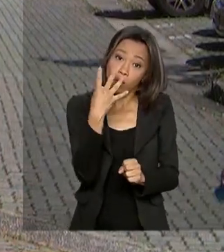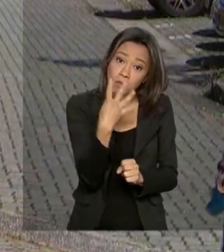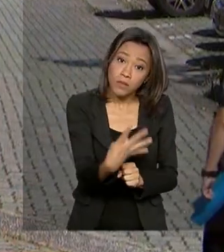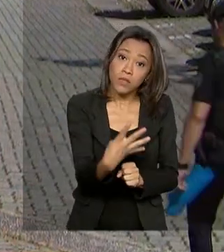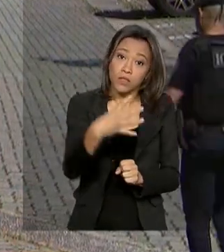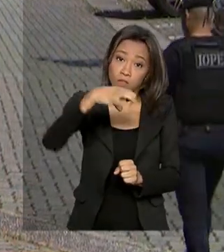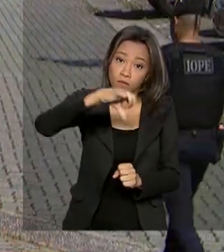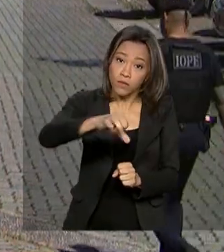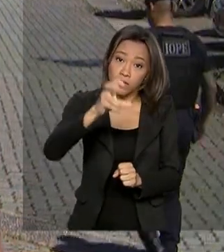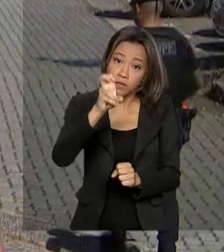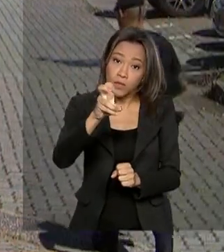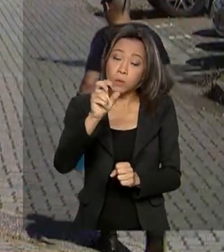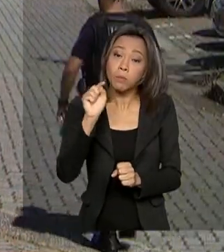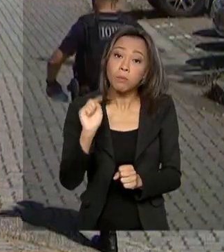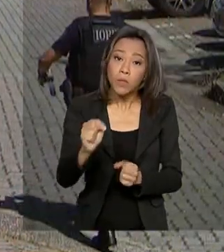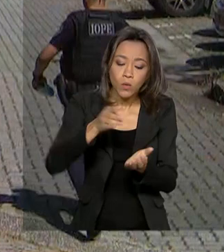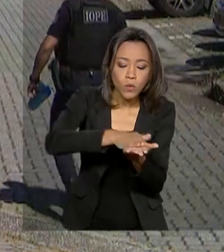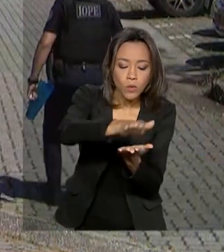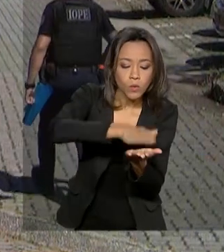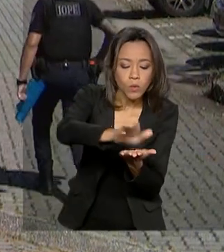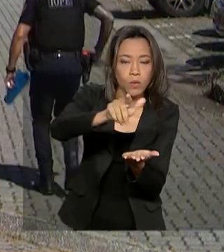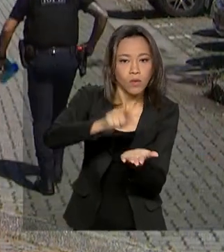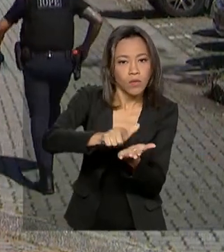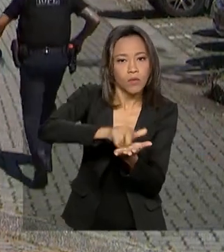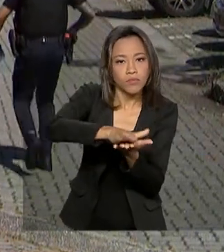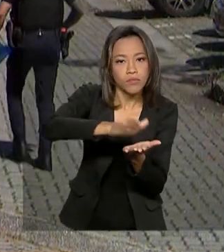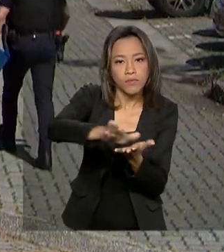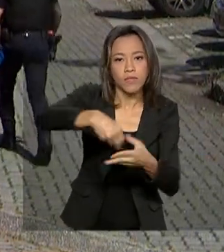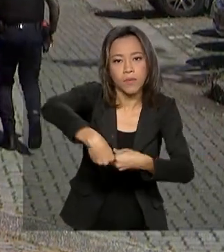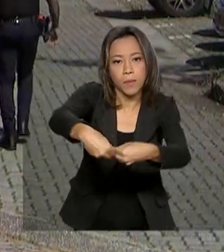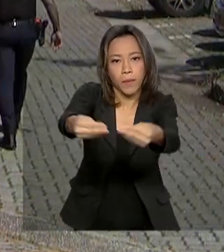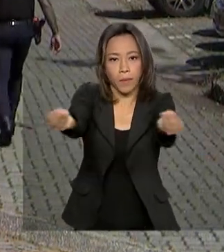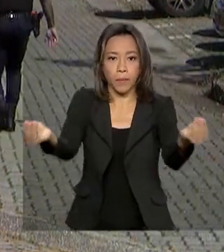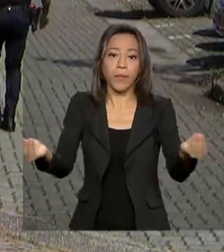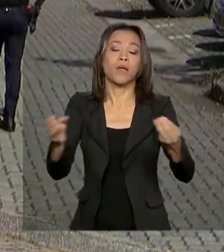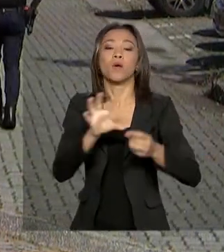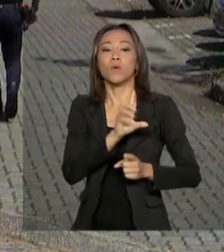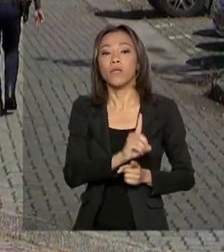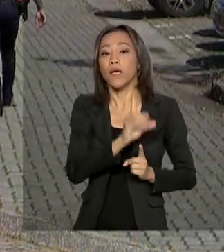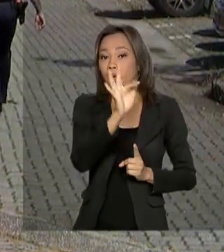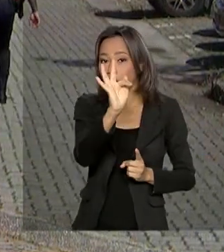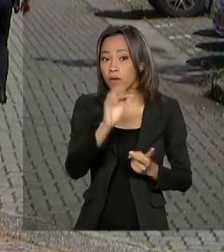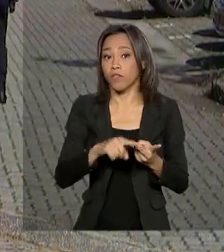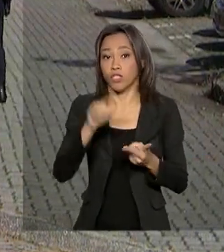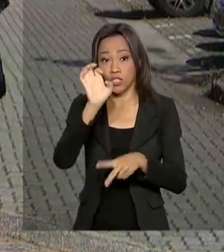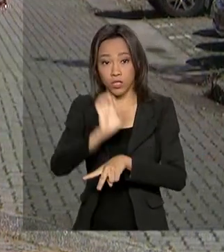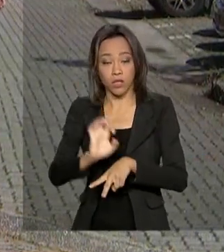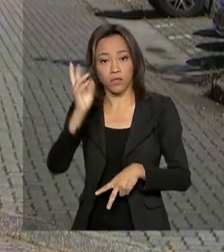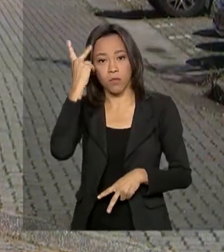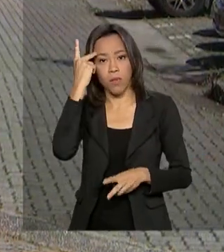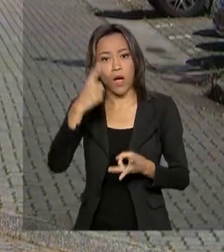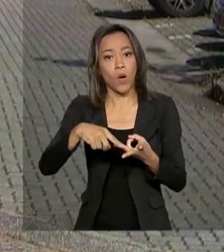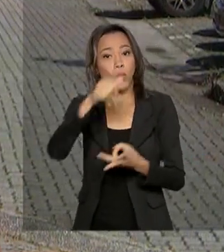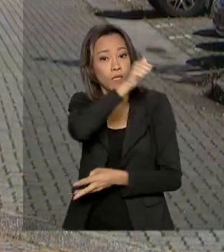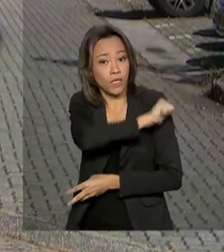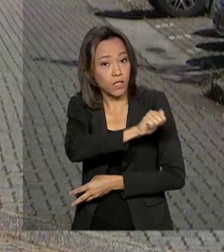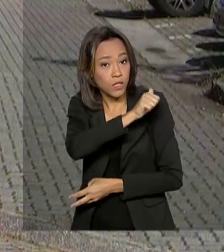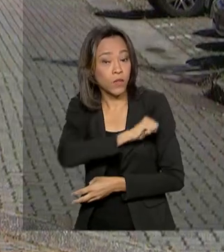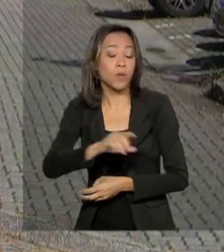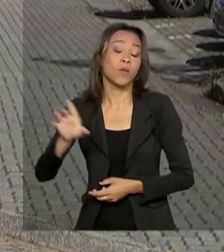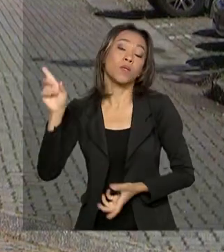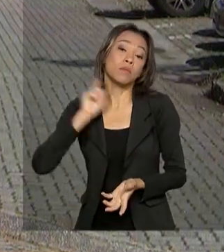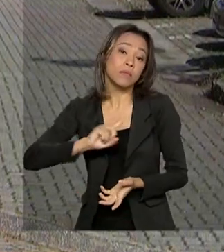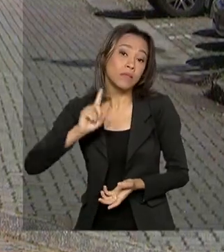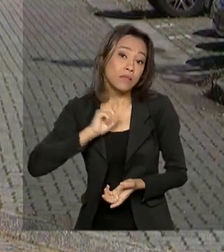serão distribuídos. Além do Distrito Federal, participam dessa ação os estados de São Paulo, Rio de Janeiro e Minas